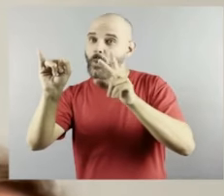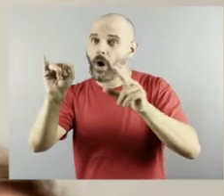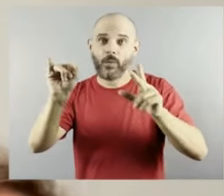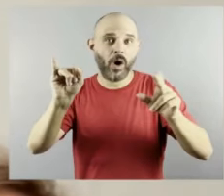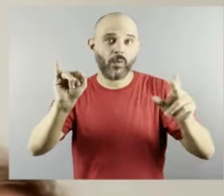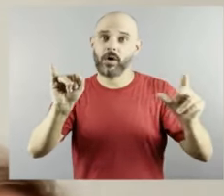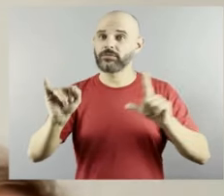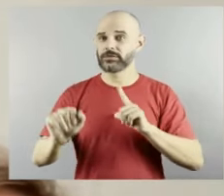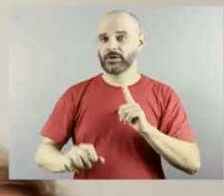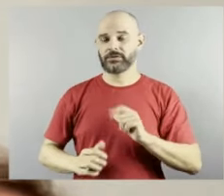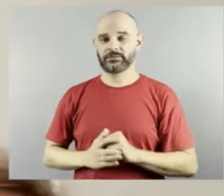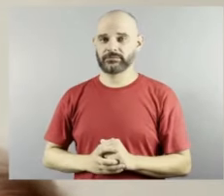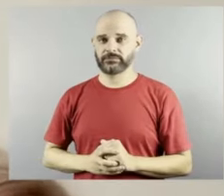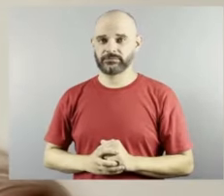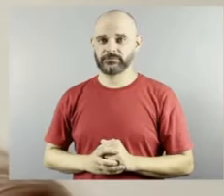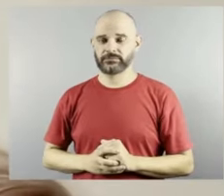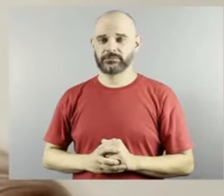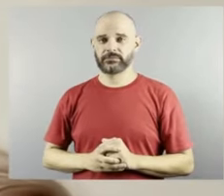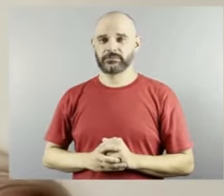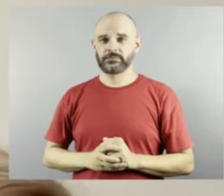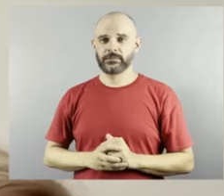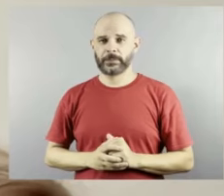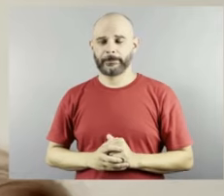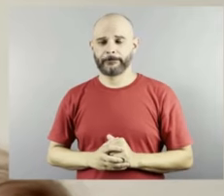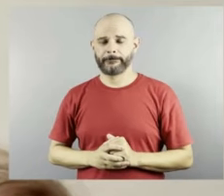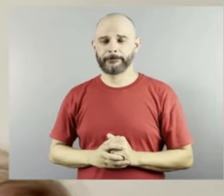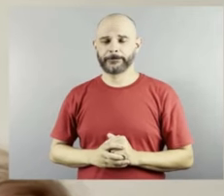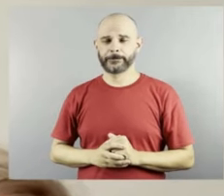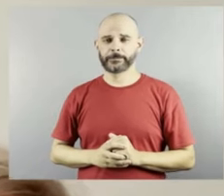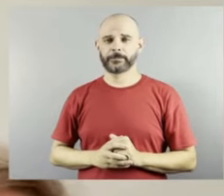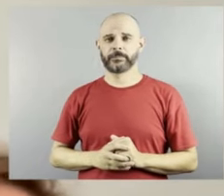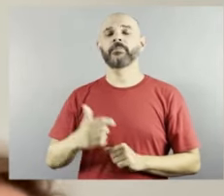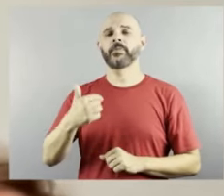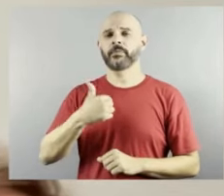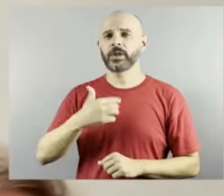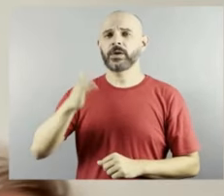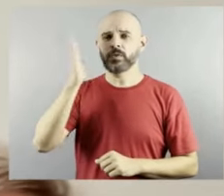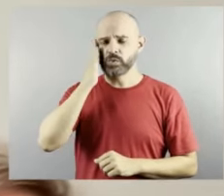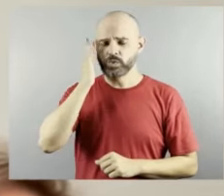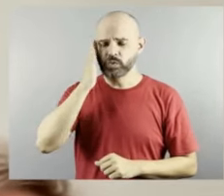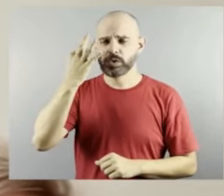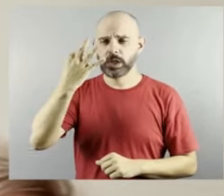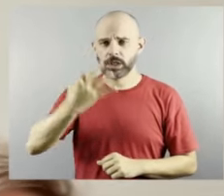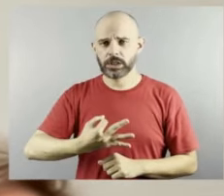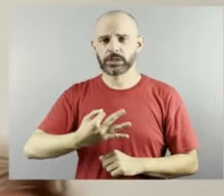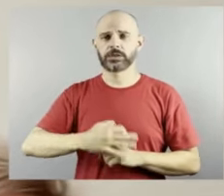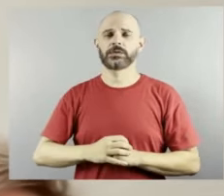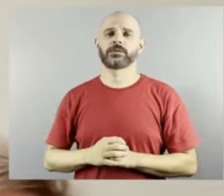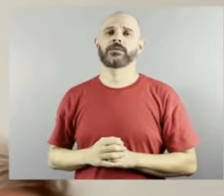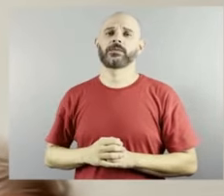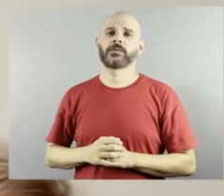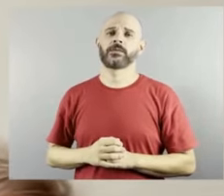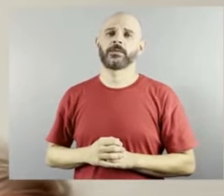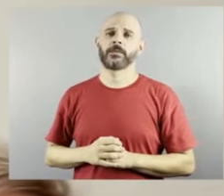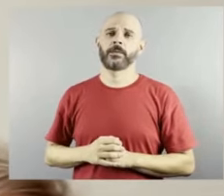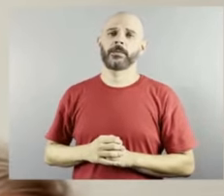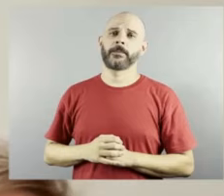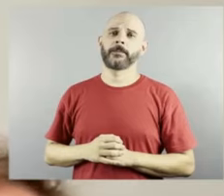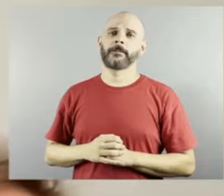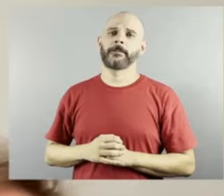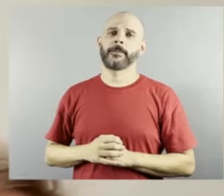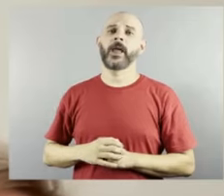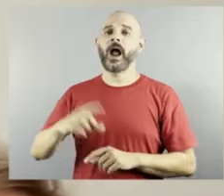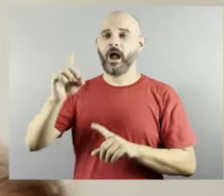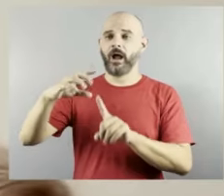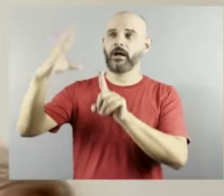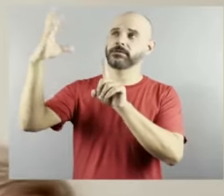muita certeza de que isso também é inspiracional no sentido né de que